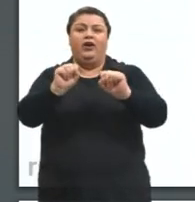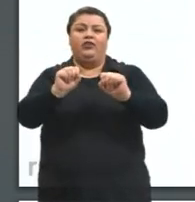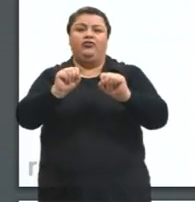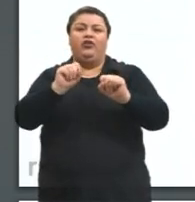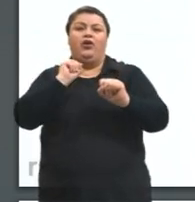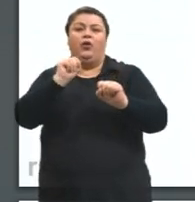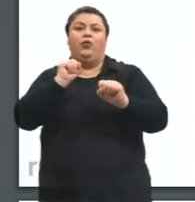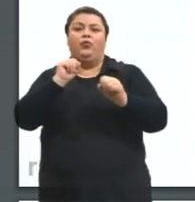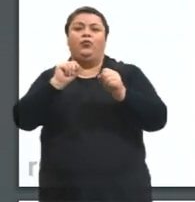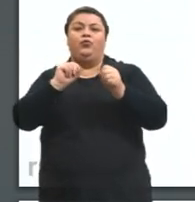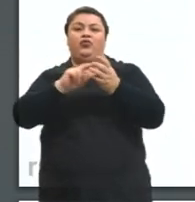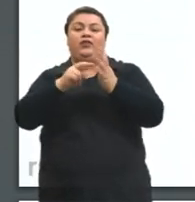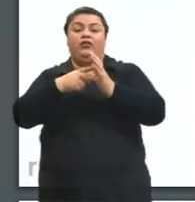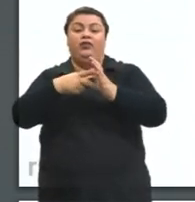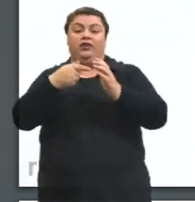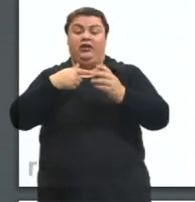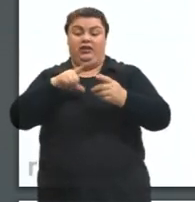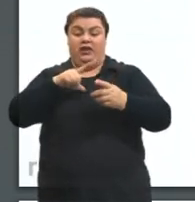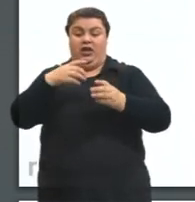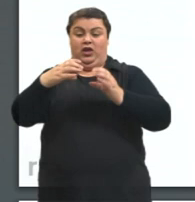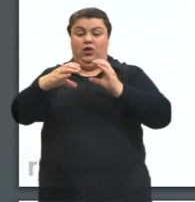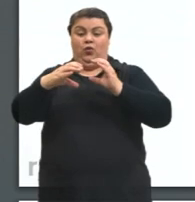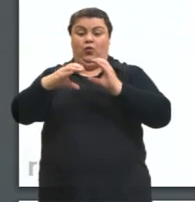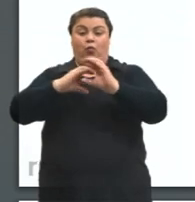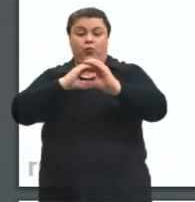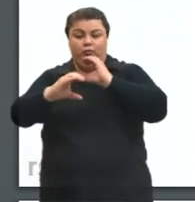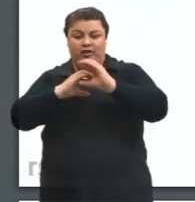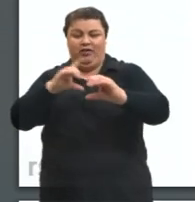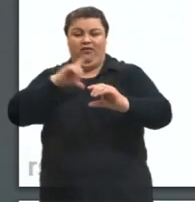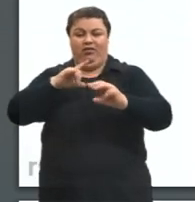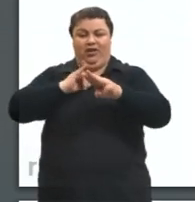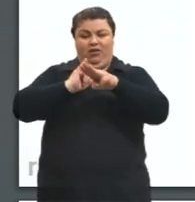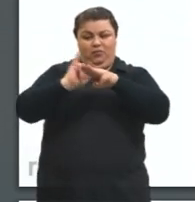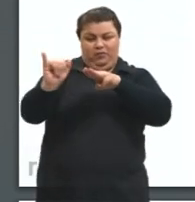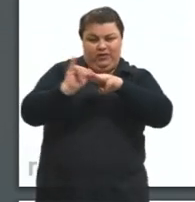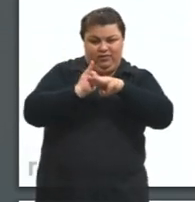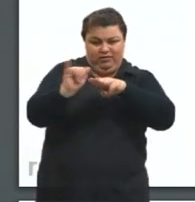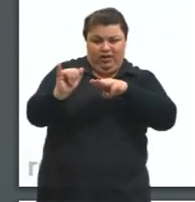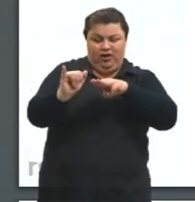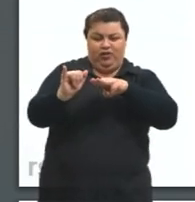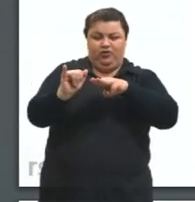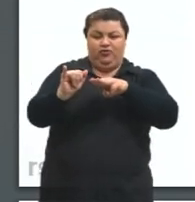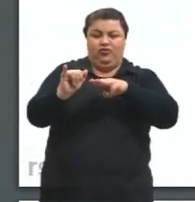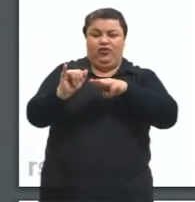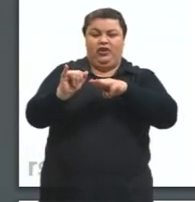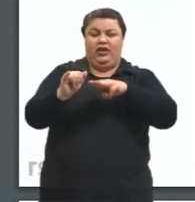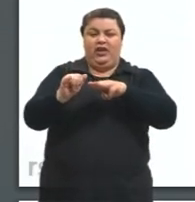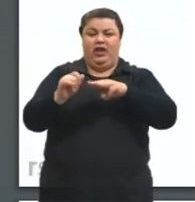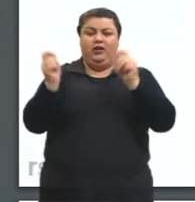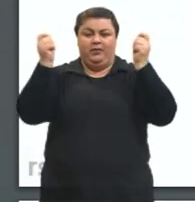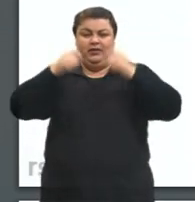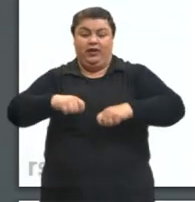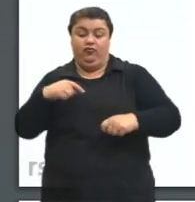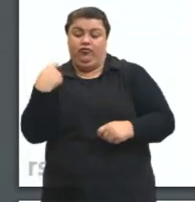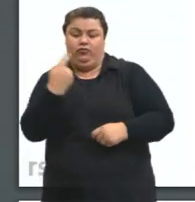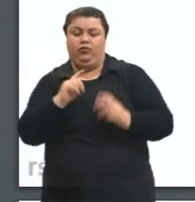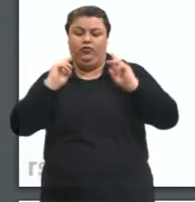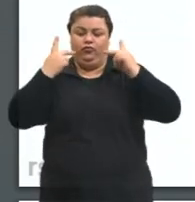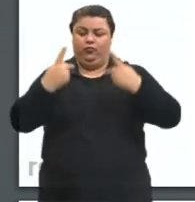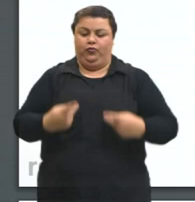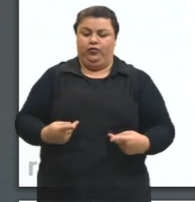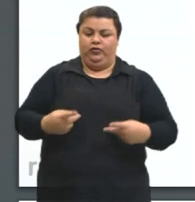comunica, aquilo que transmite uma mensagem, é a capacidade que nós humanos temos de